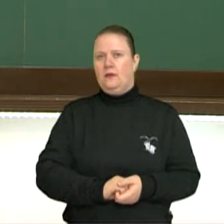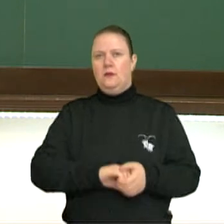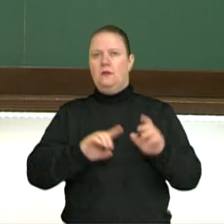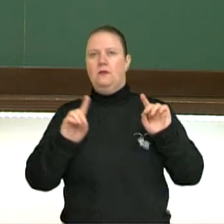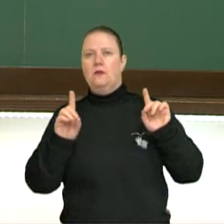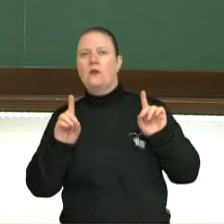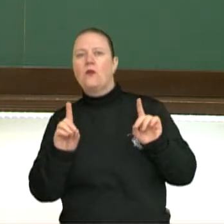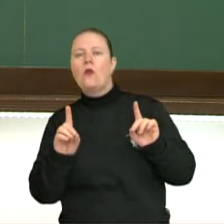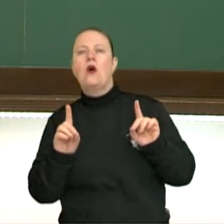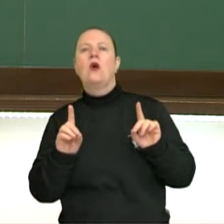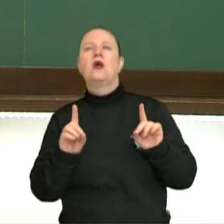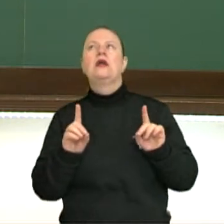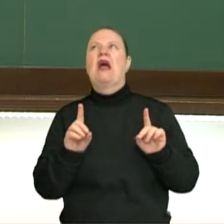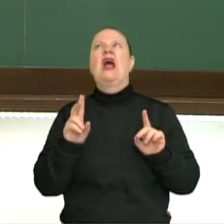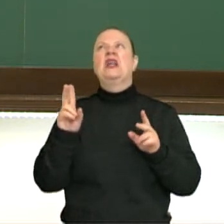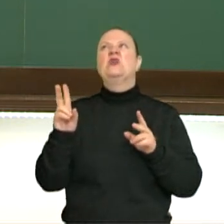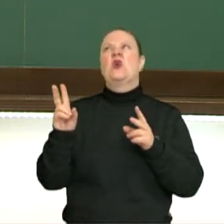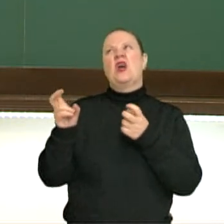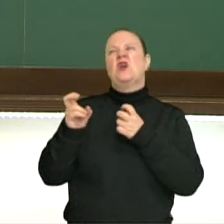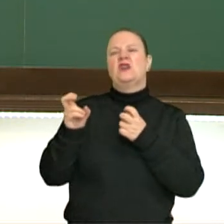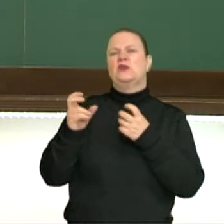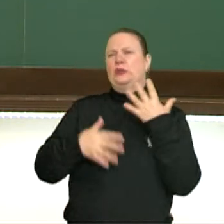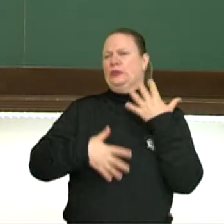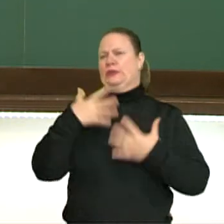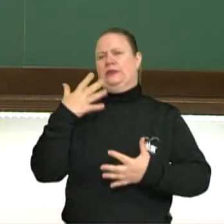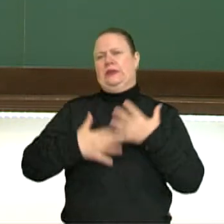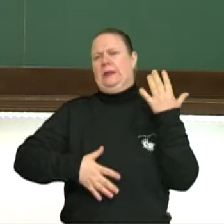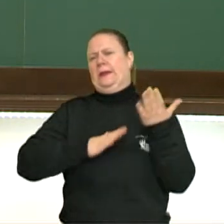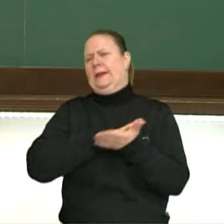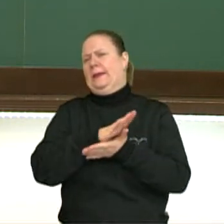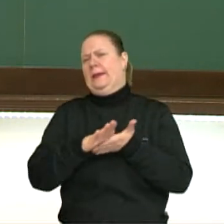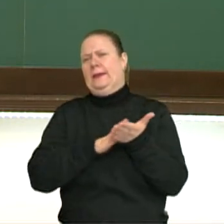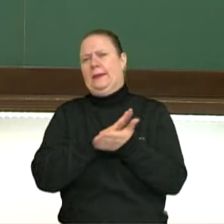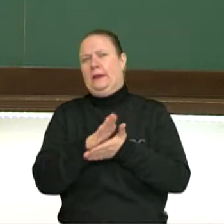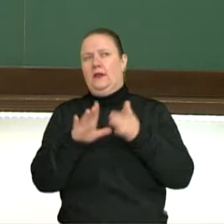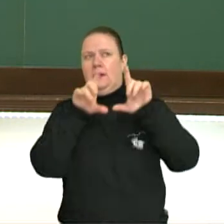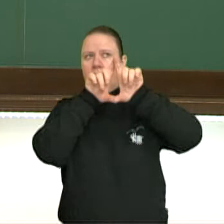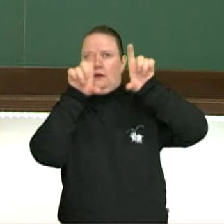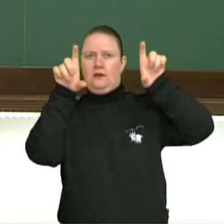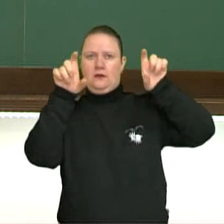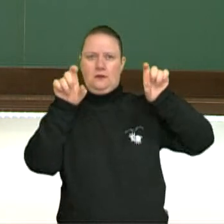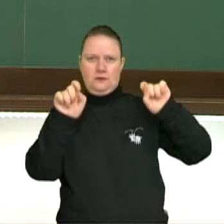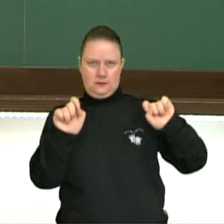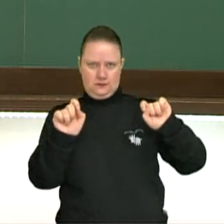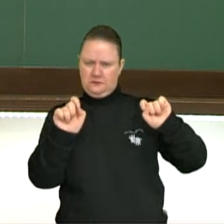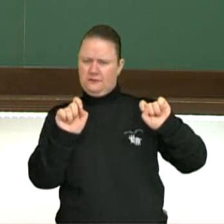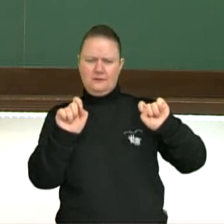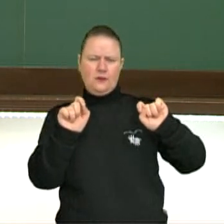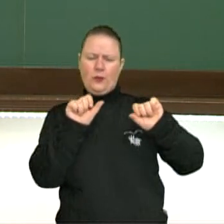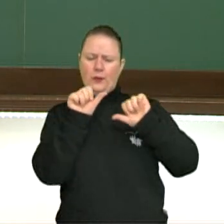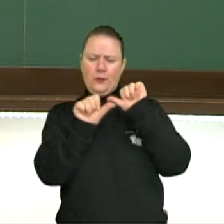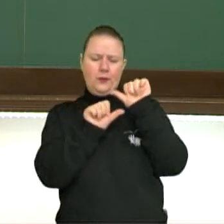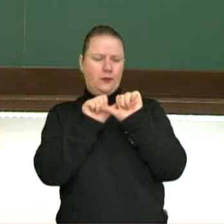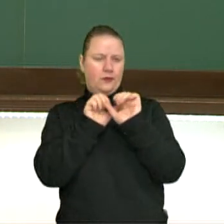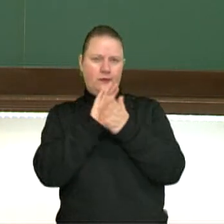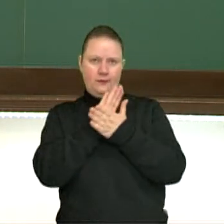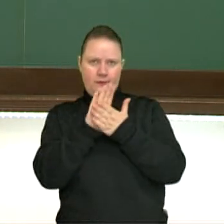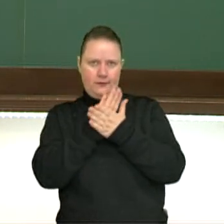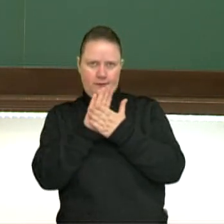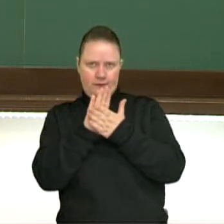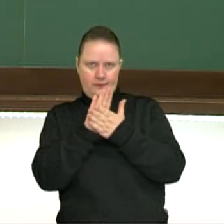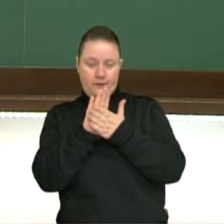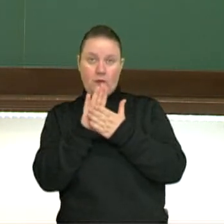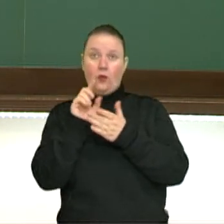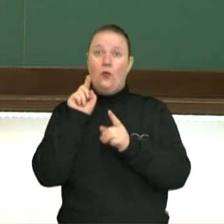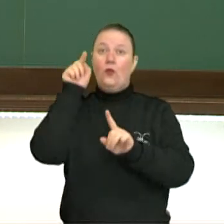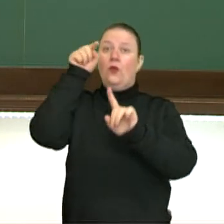consideração. Então, praticamente, ela não interfere nessa equação ali. Lembre-se que o nosso objetivo é saber a